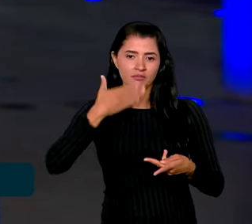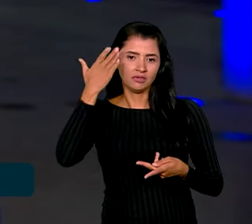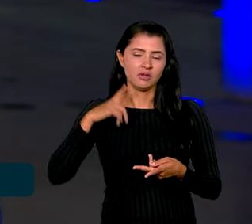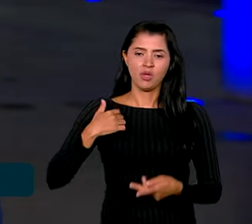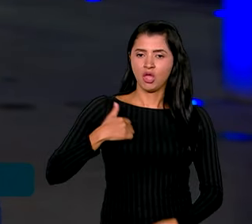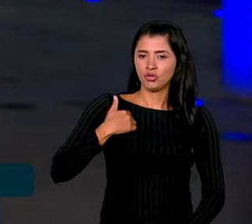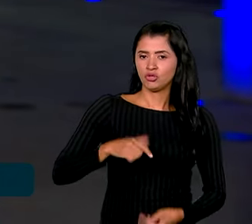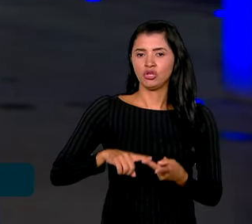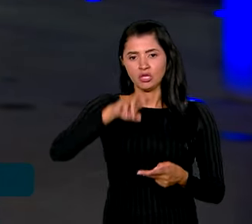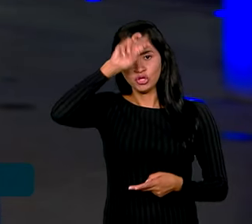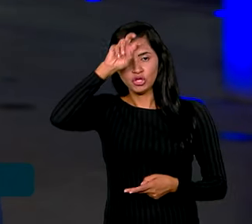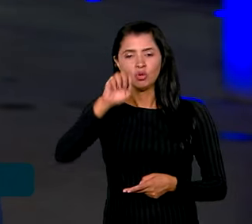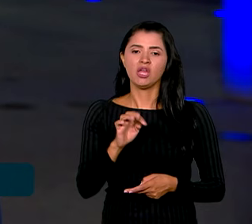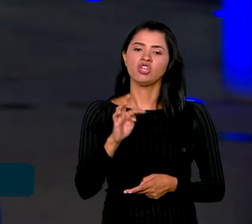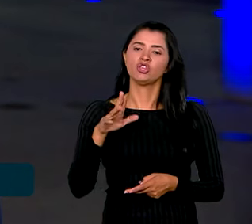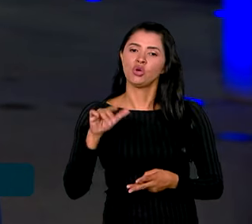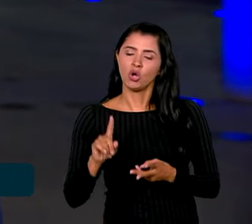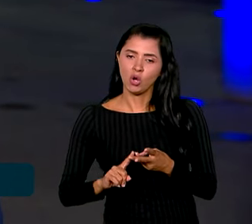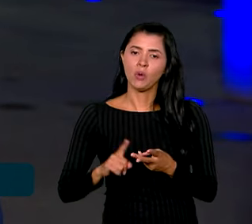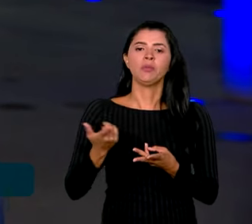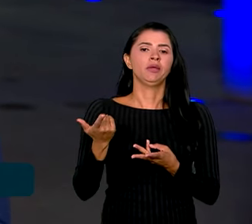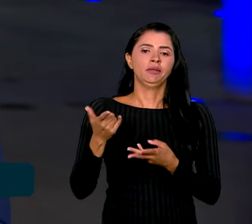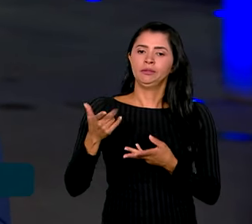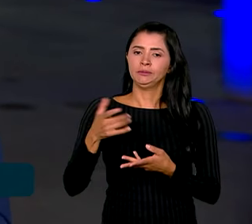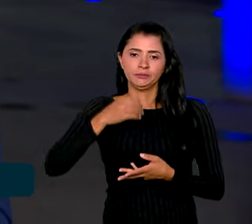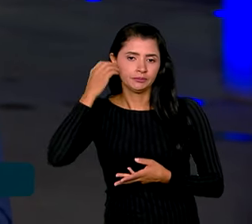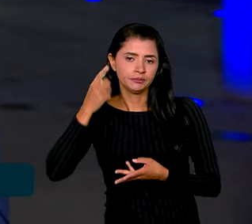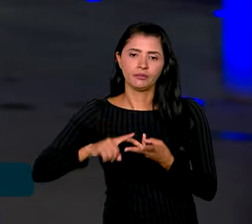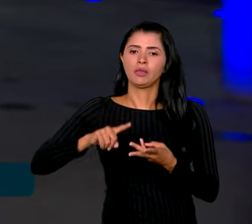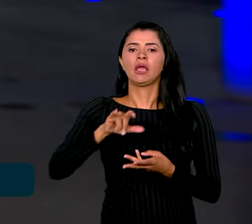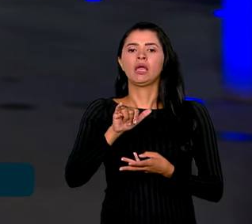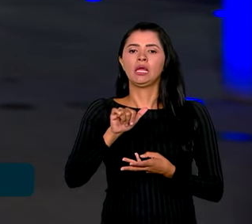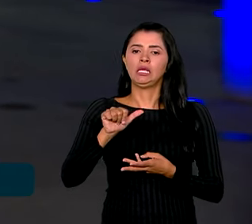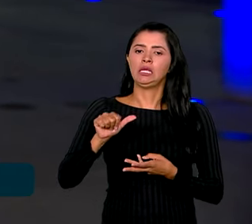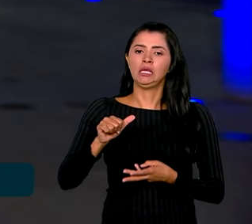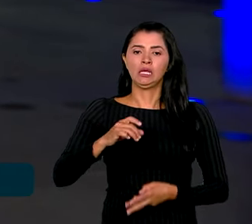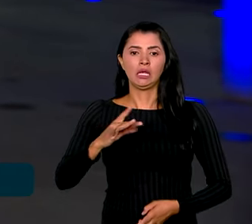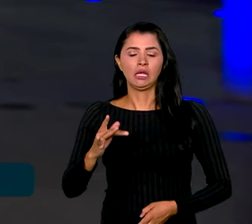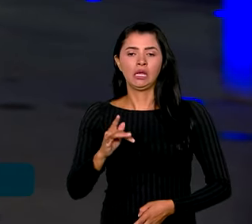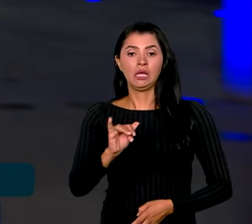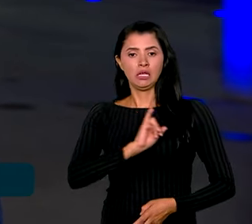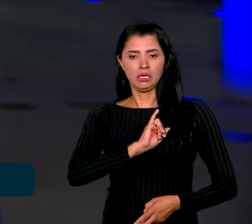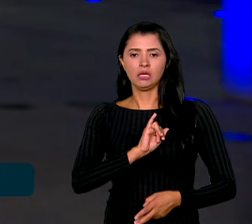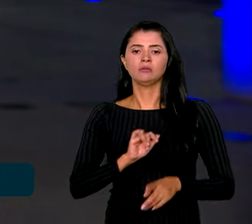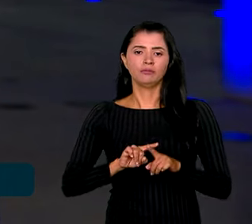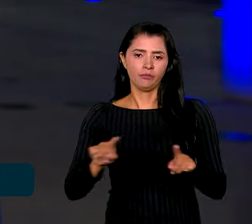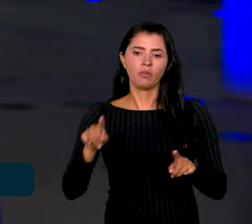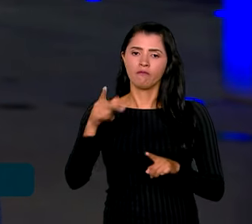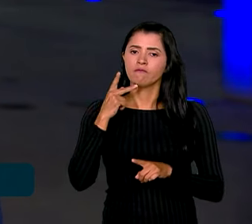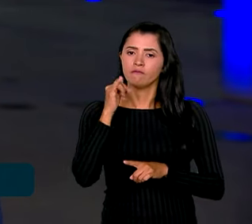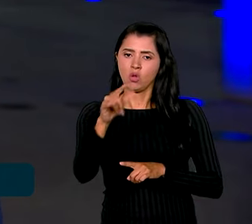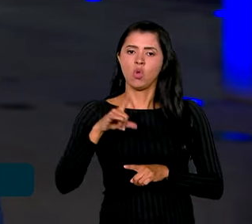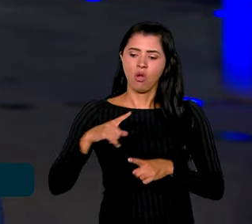Argentina, Egito, Etiópia, Emirados Árabes Unidos e Irã. Durante esta reunião, o presidente Lula classificou o